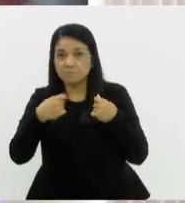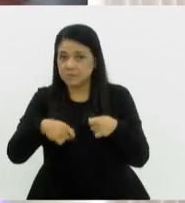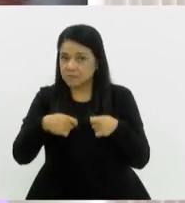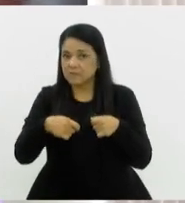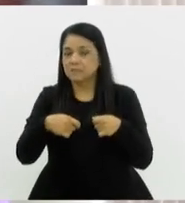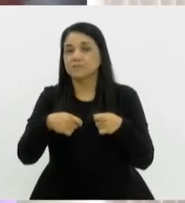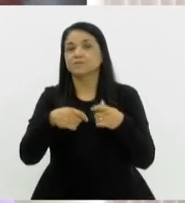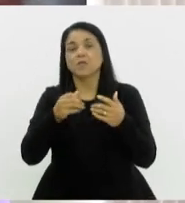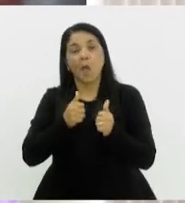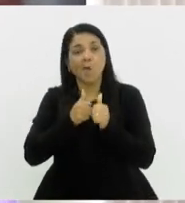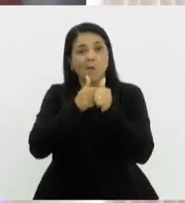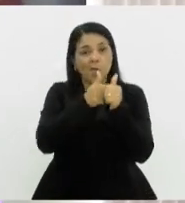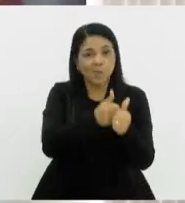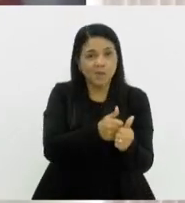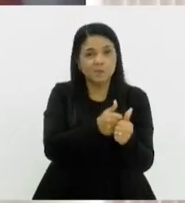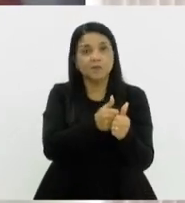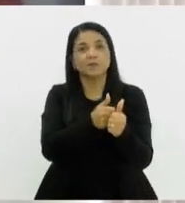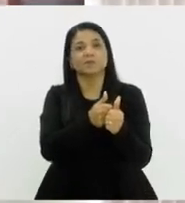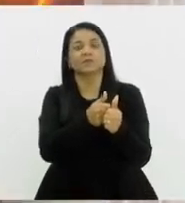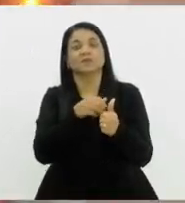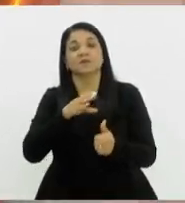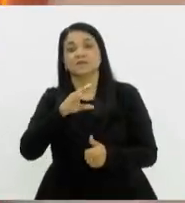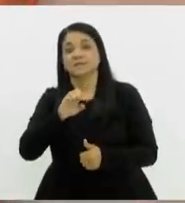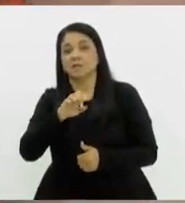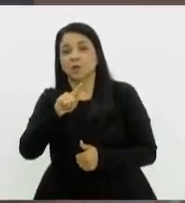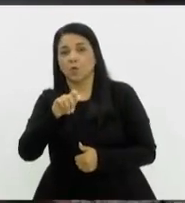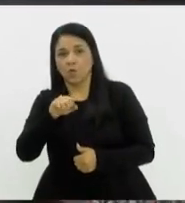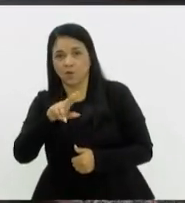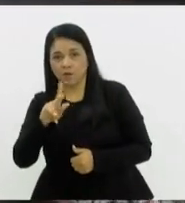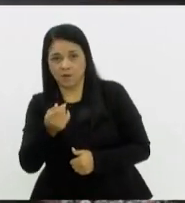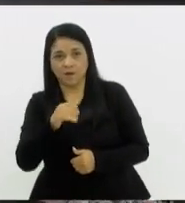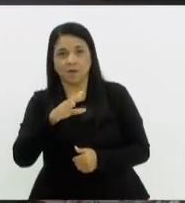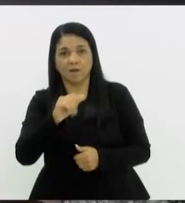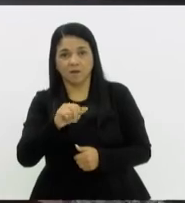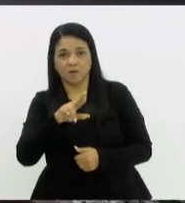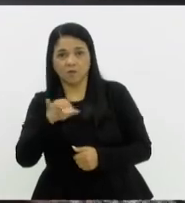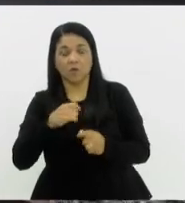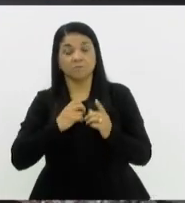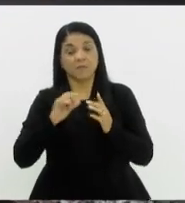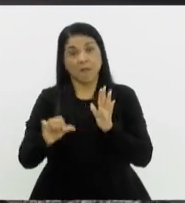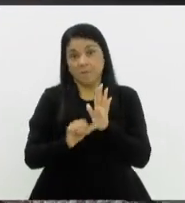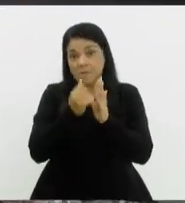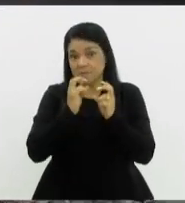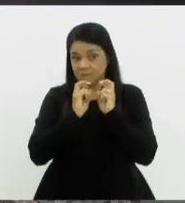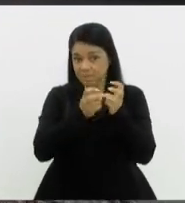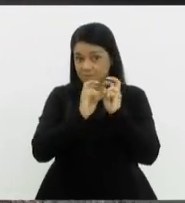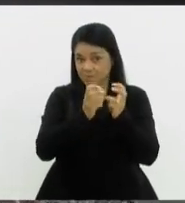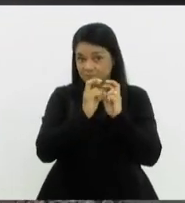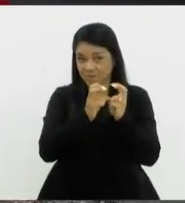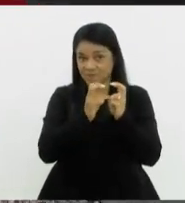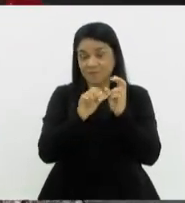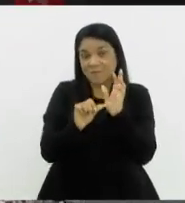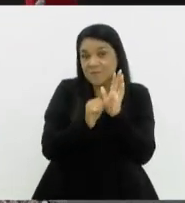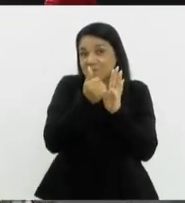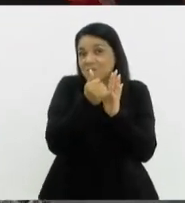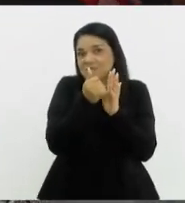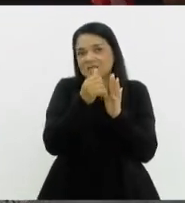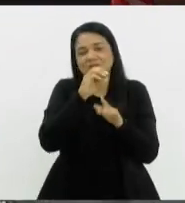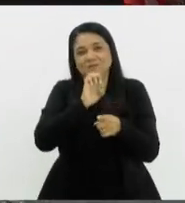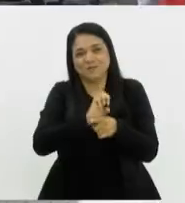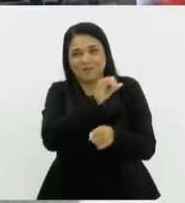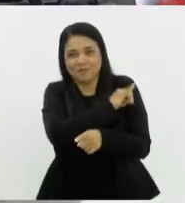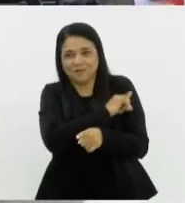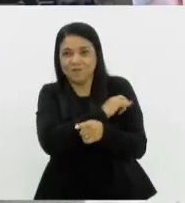como também o acompanhamento na Segonha Carioca. A Maria Fumaça, a primeira locomotiva a vapor do estado do Rio de Janeiro, voltou a